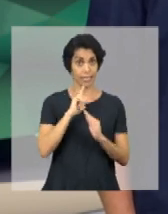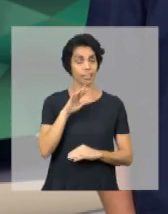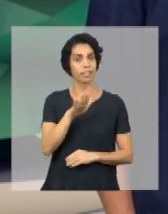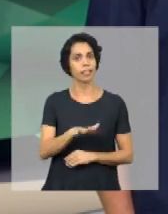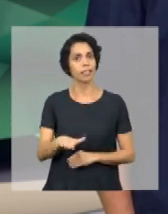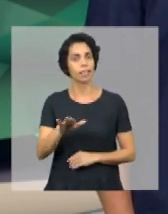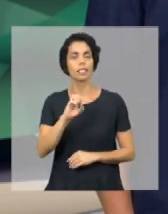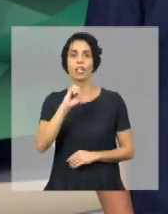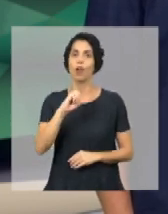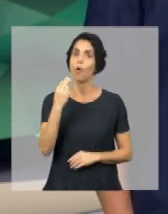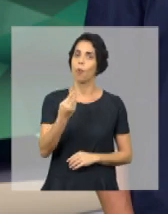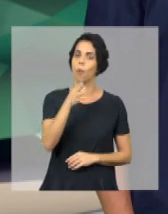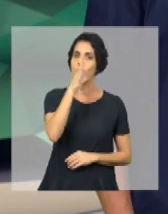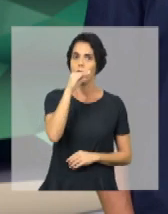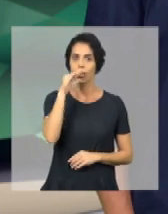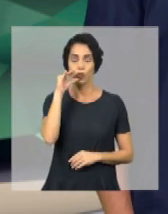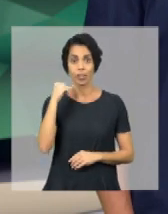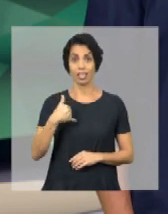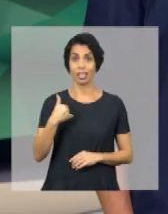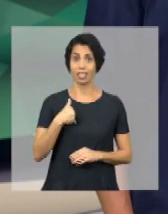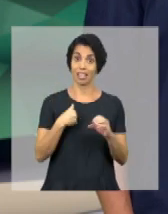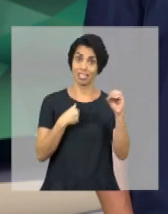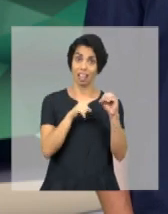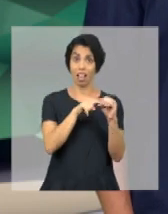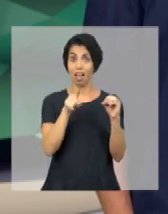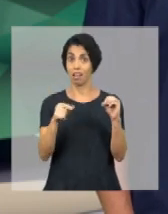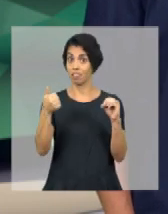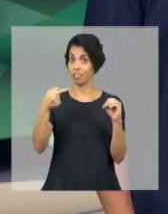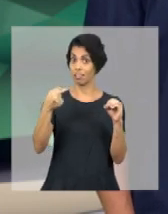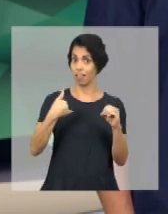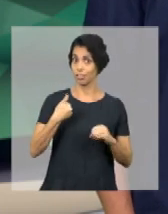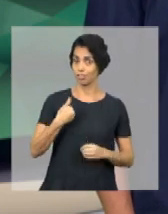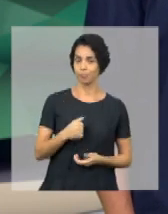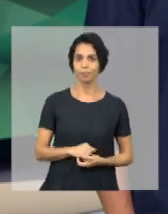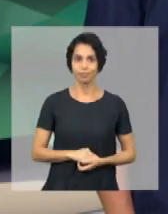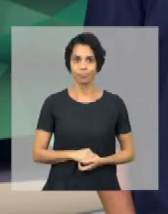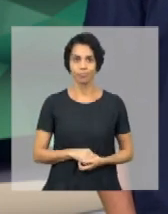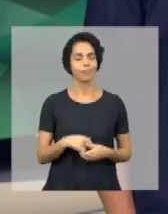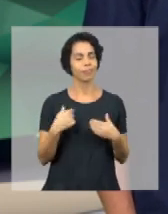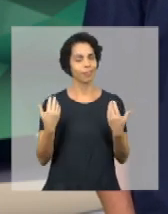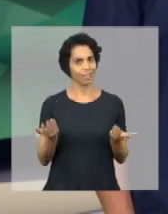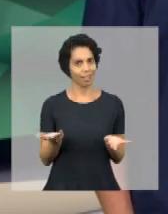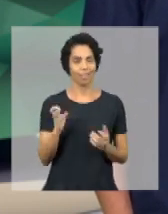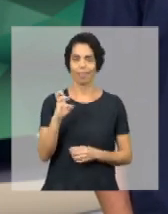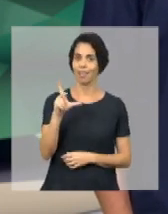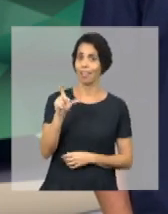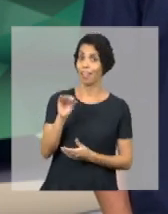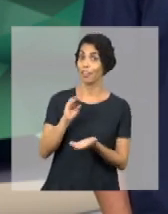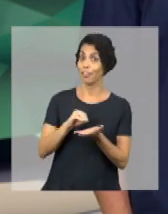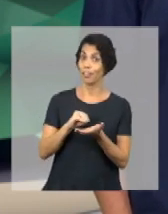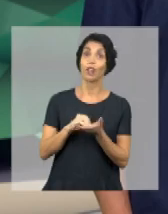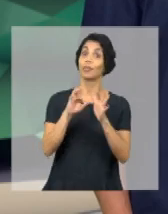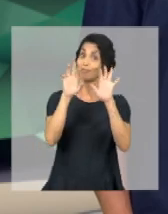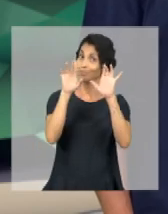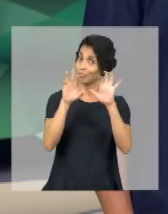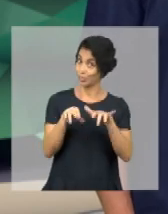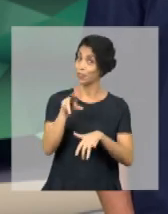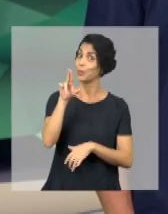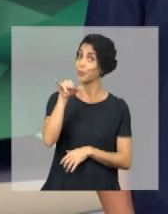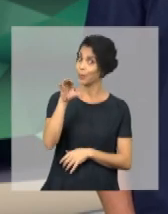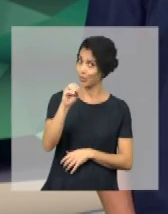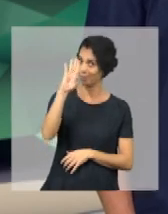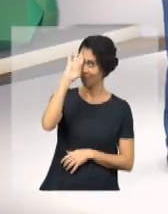ou adolescentes com idades entre 0 e 17 anos. Ah, é claro que tem que se inscrever no